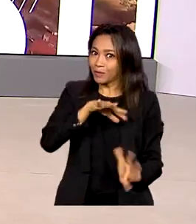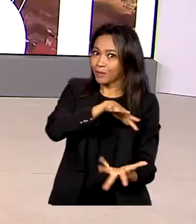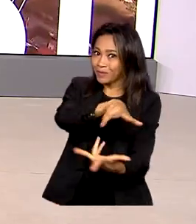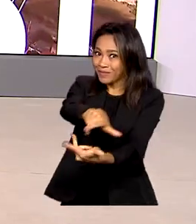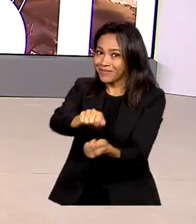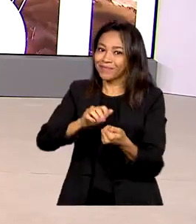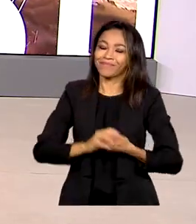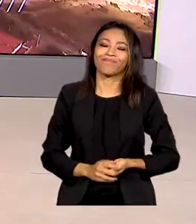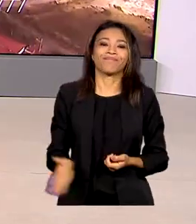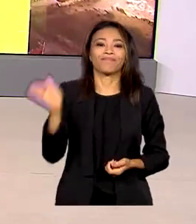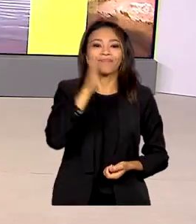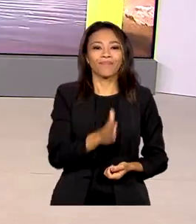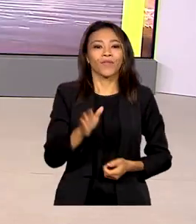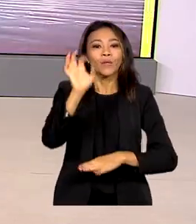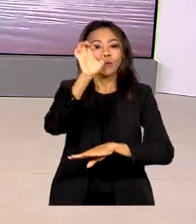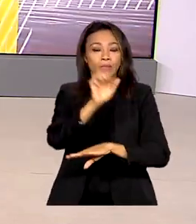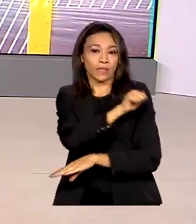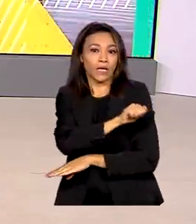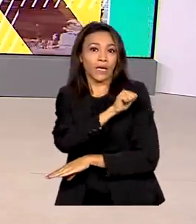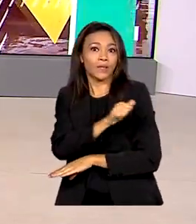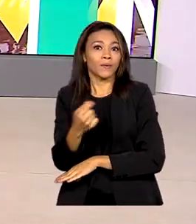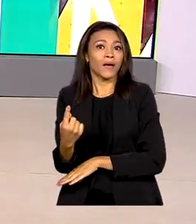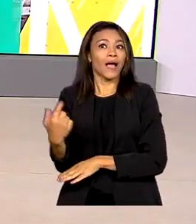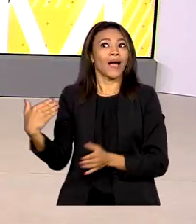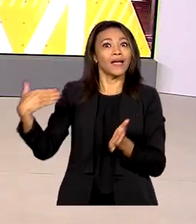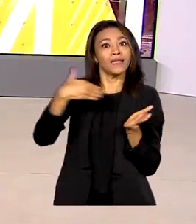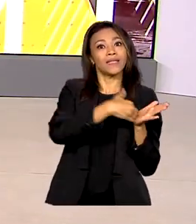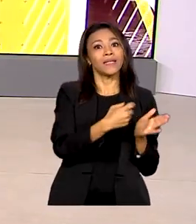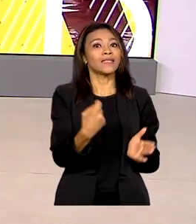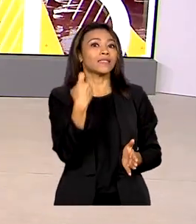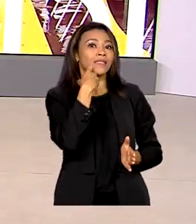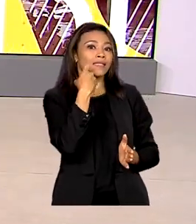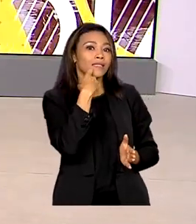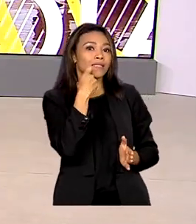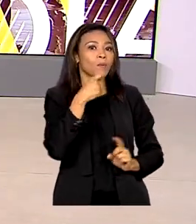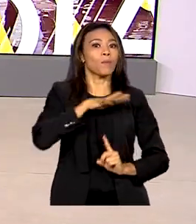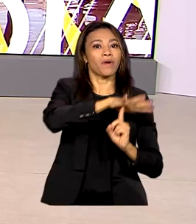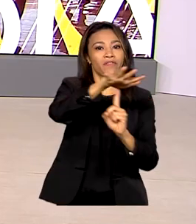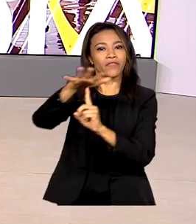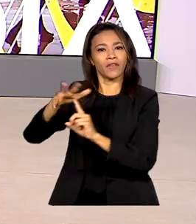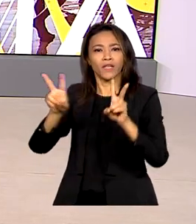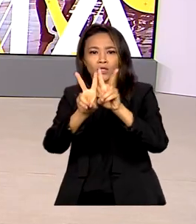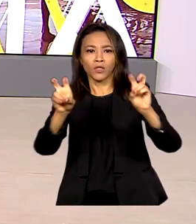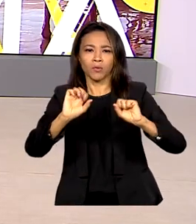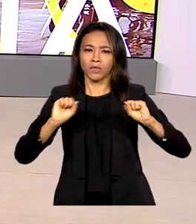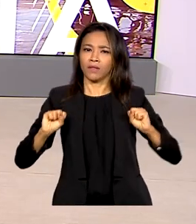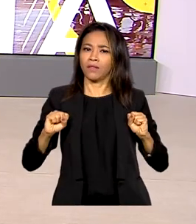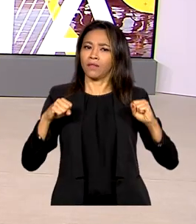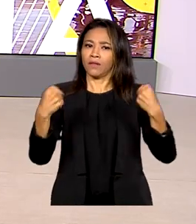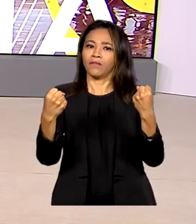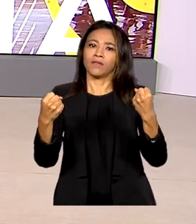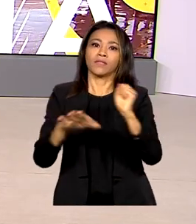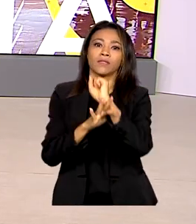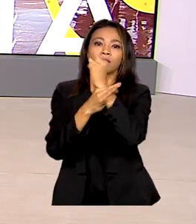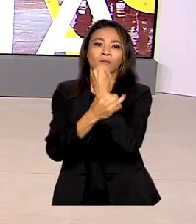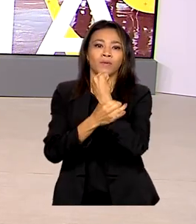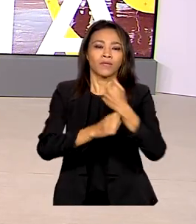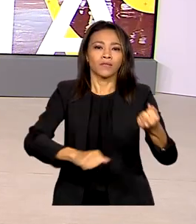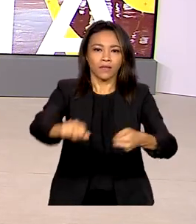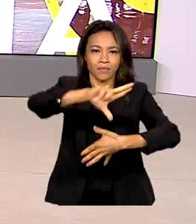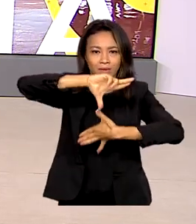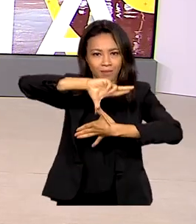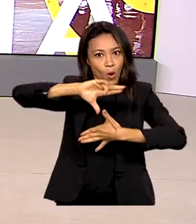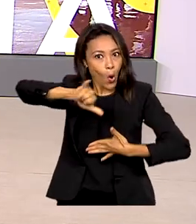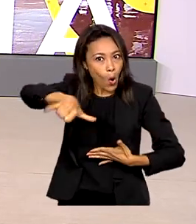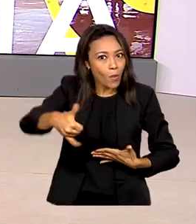O Rio de Janeiro cedia até sexta-feira a maior feira de defesa e segurança da América Latina, uma oportunidade de